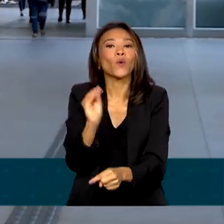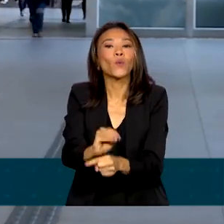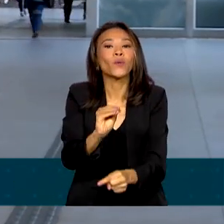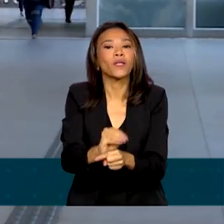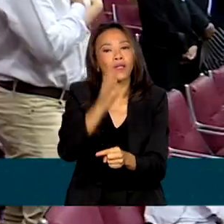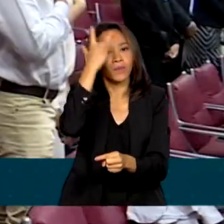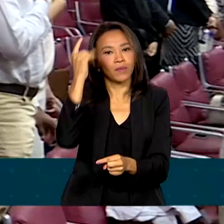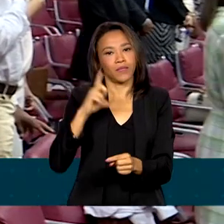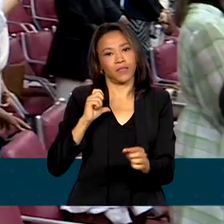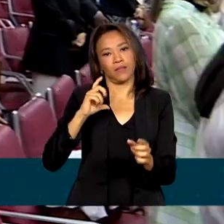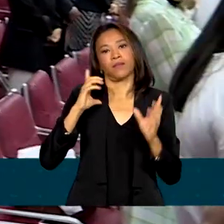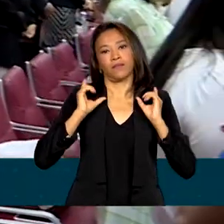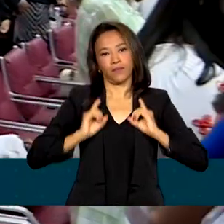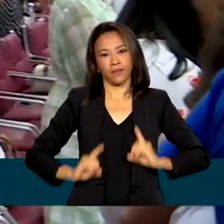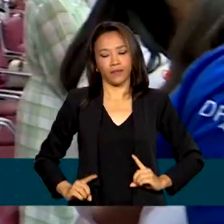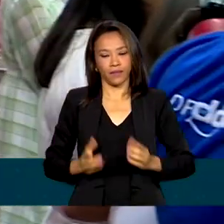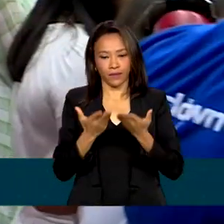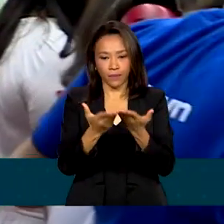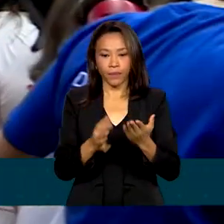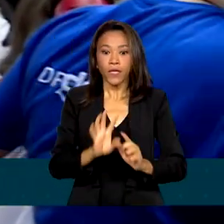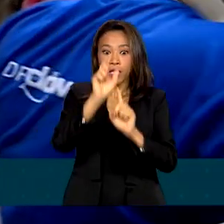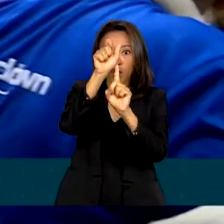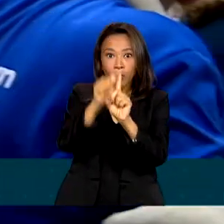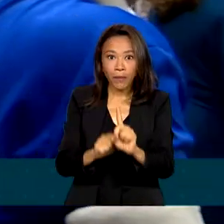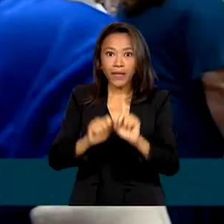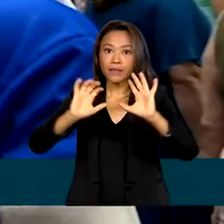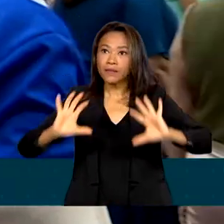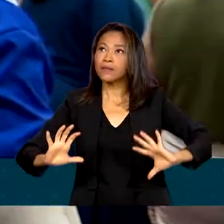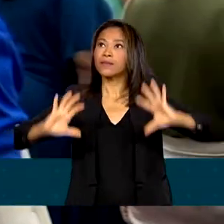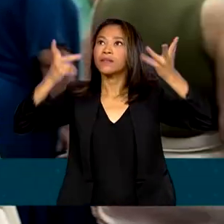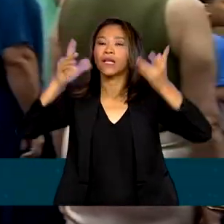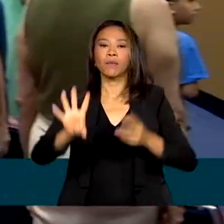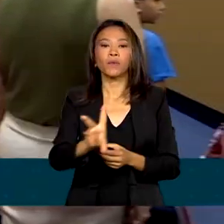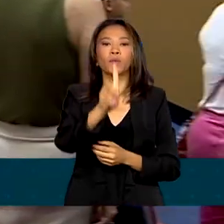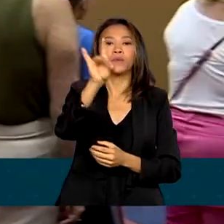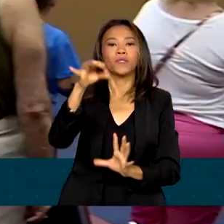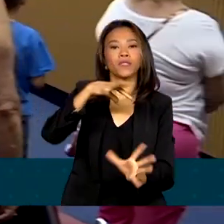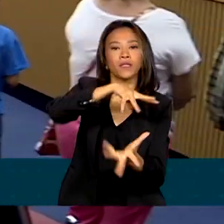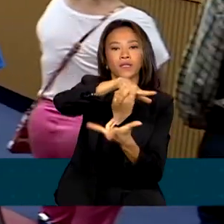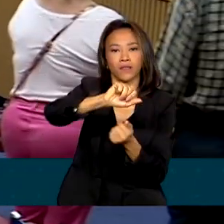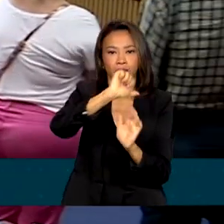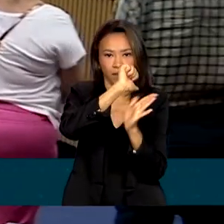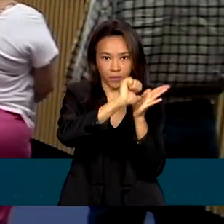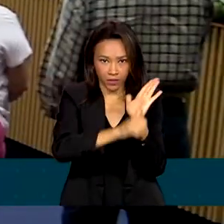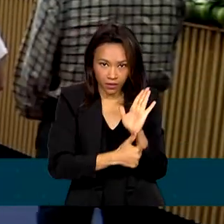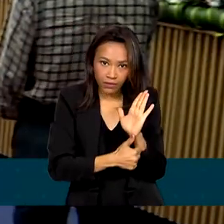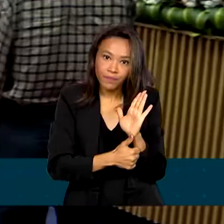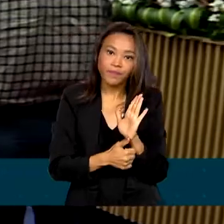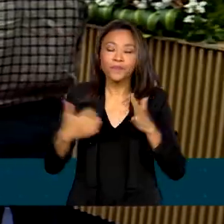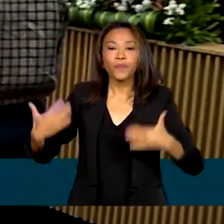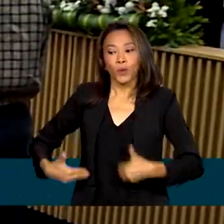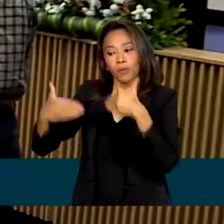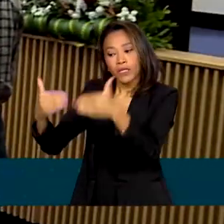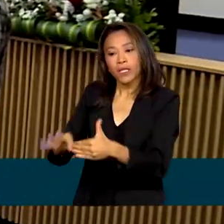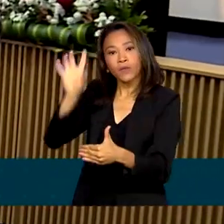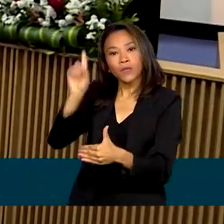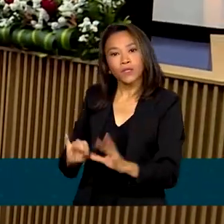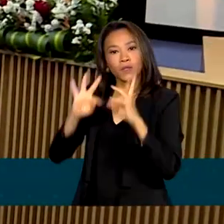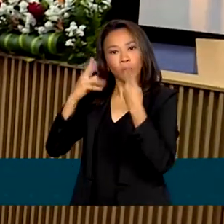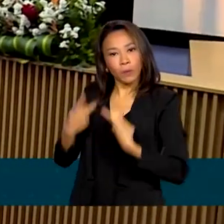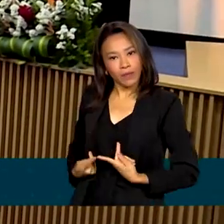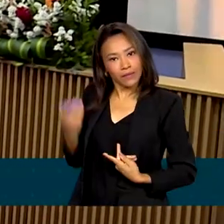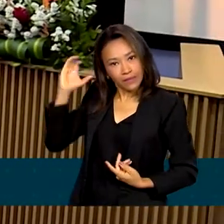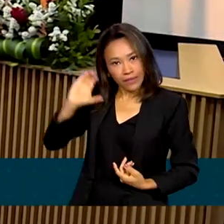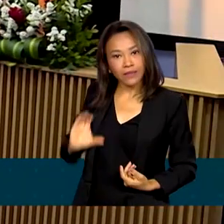deficiência. E no mês em que se celebra o Dia Internacional da Síndrome de Down, o Ministério dos Direitos Humanos e da